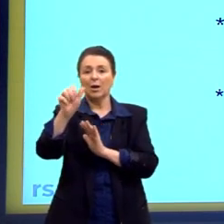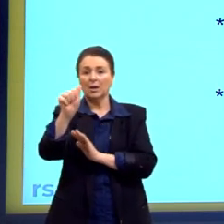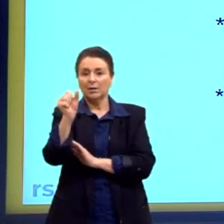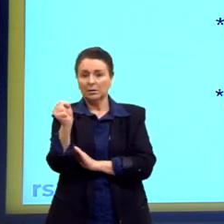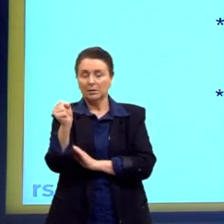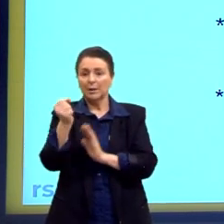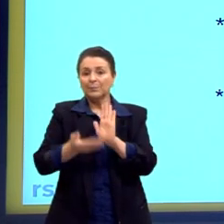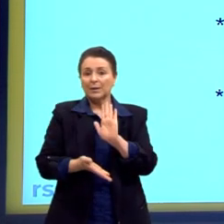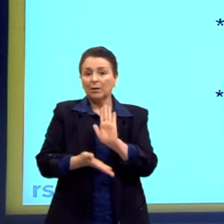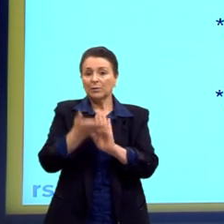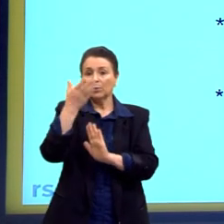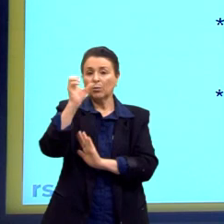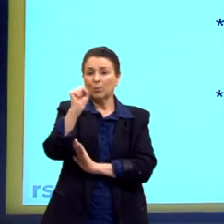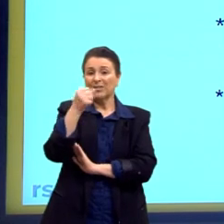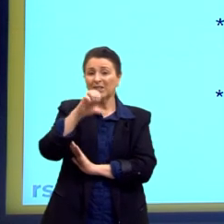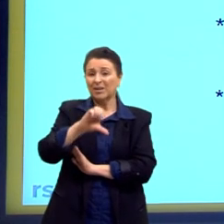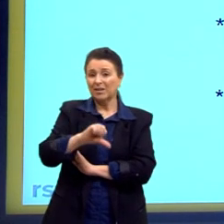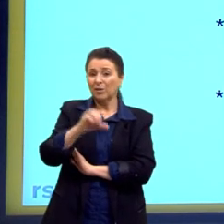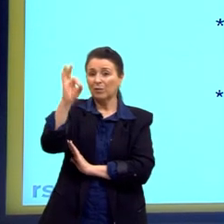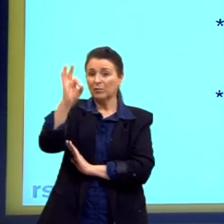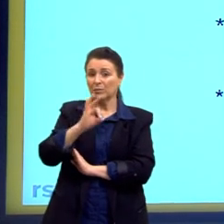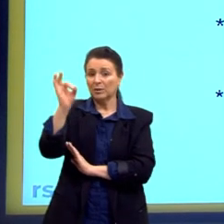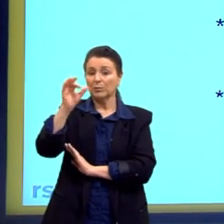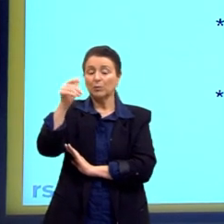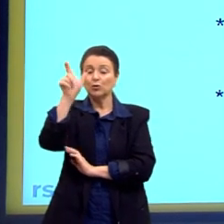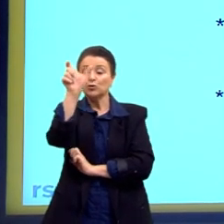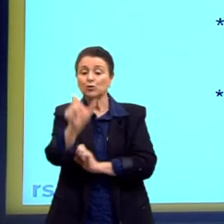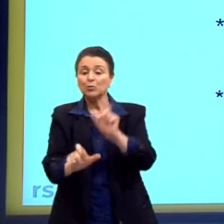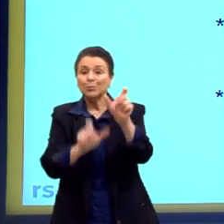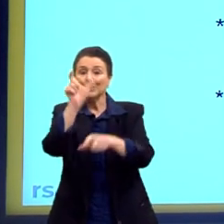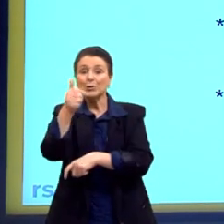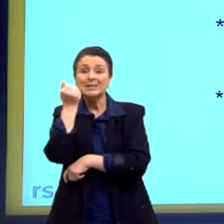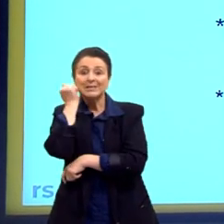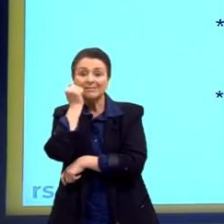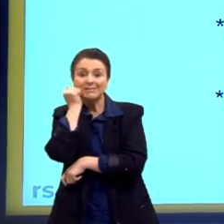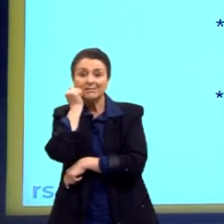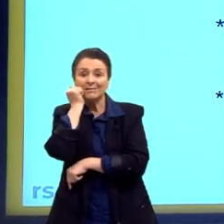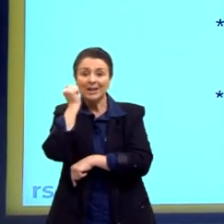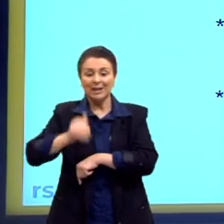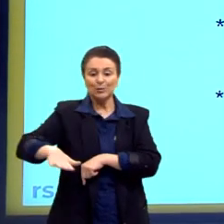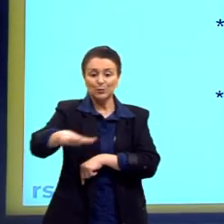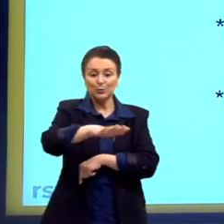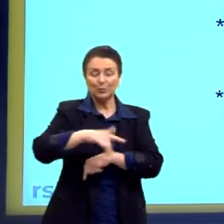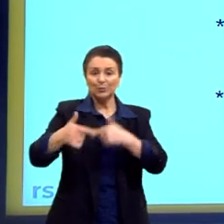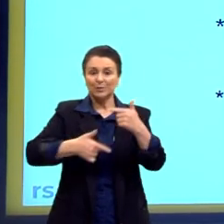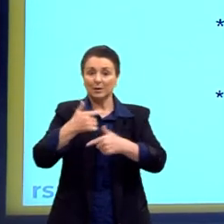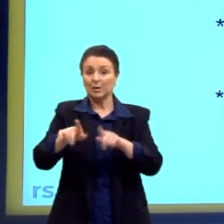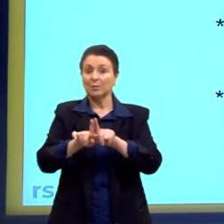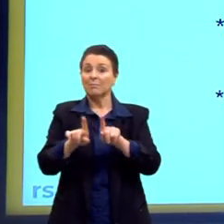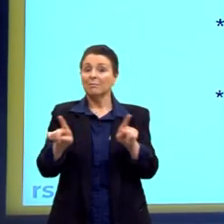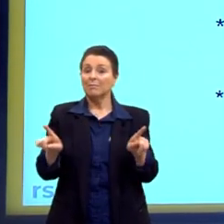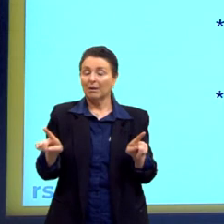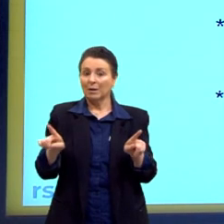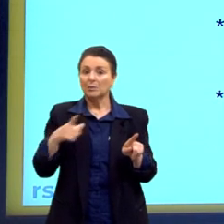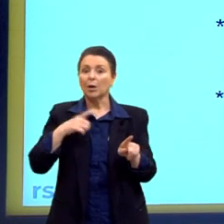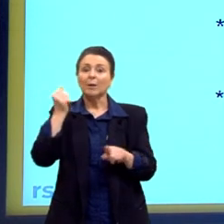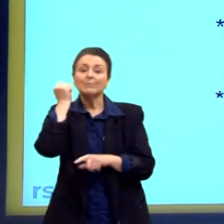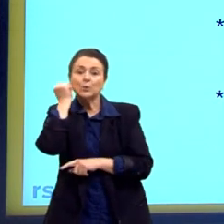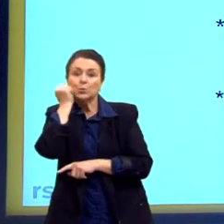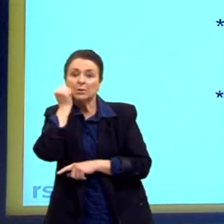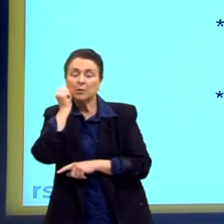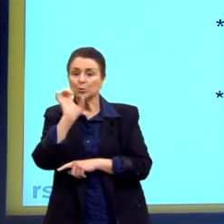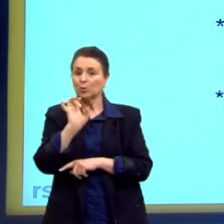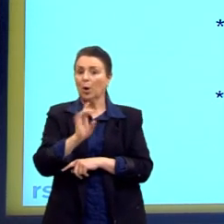% a presença das pessoas negras no mercado de trabalho. Mas, assim, vejam só, os negros são